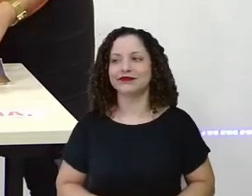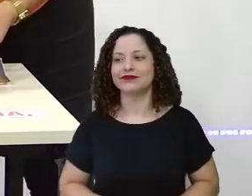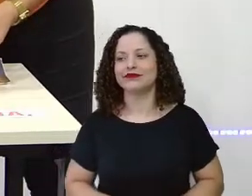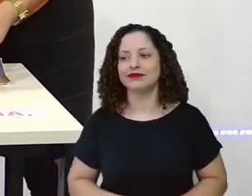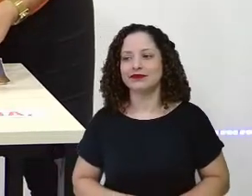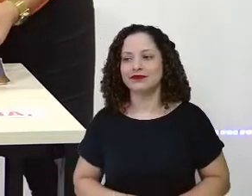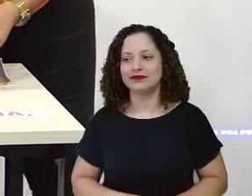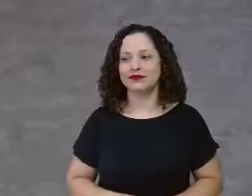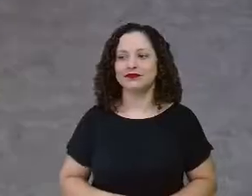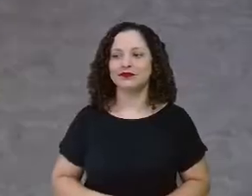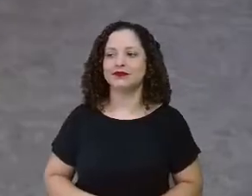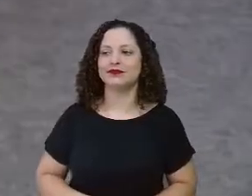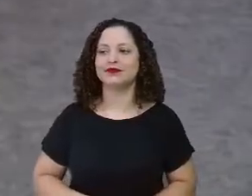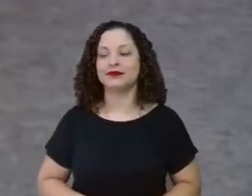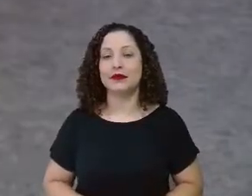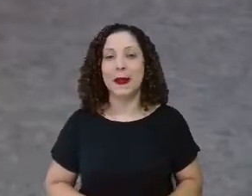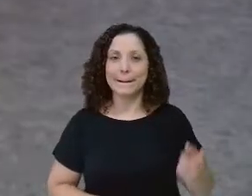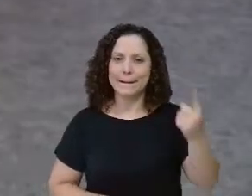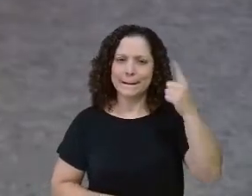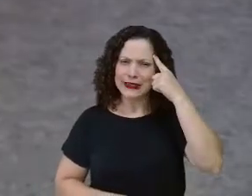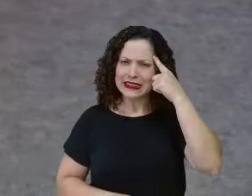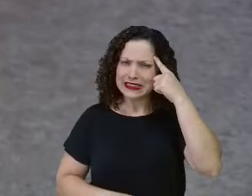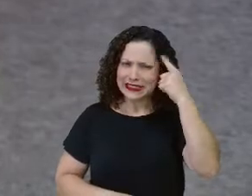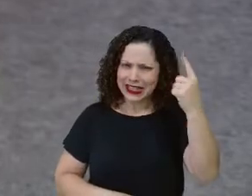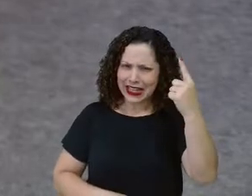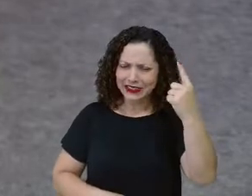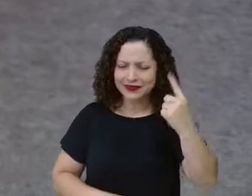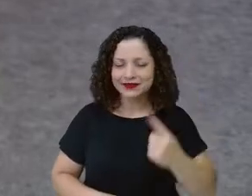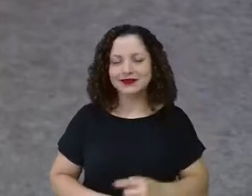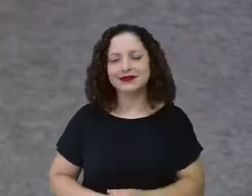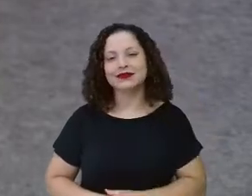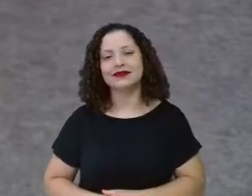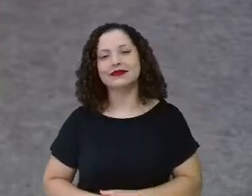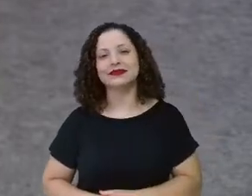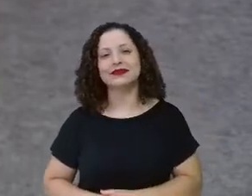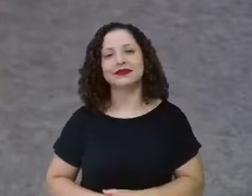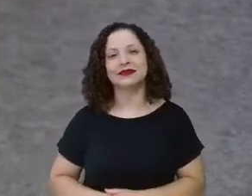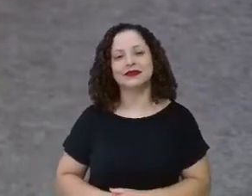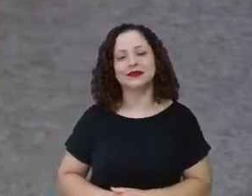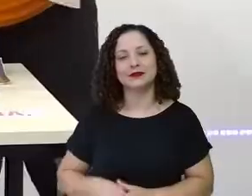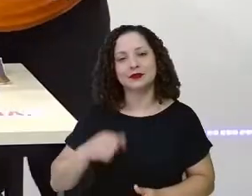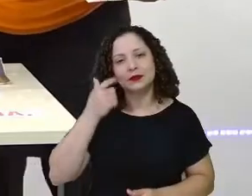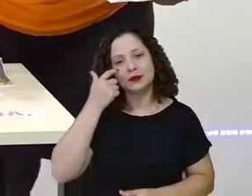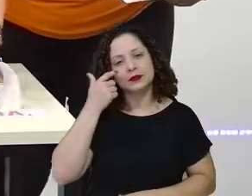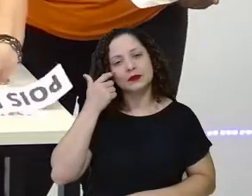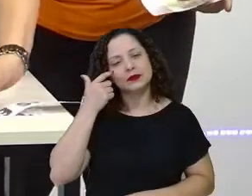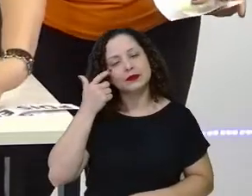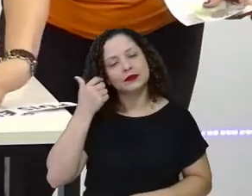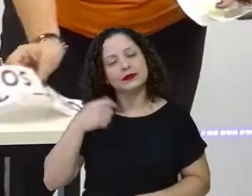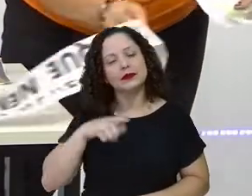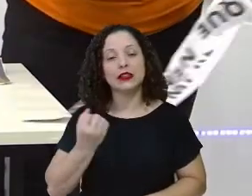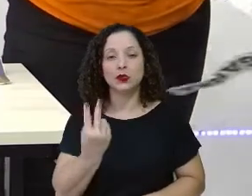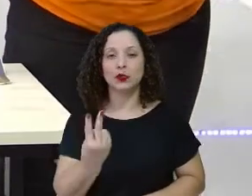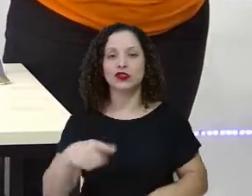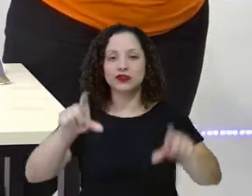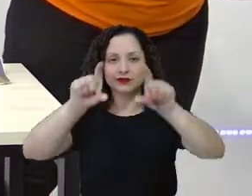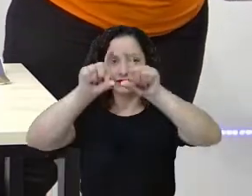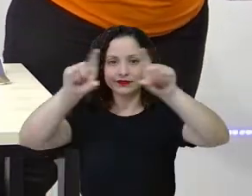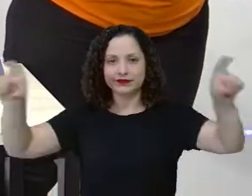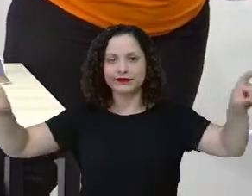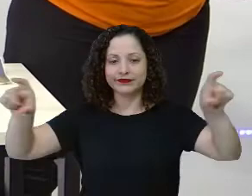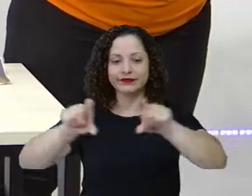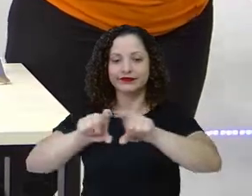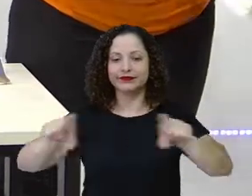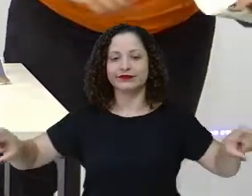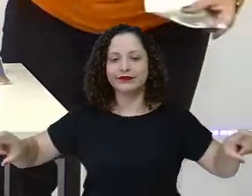Pensando, né? Hum! Ui! Tá tudo caindo aqui! Só essas duas, professora Josi! Guarda essas